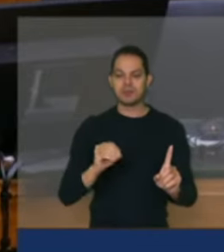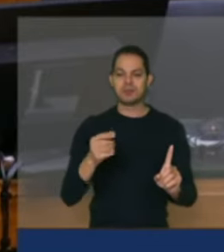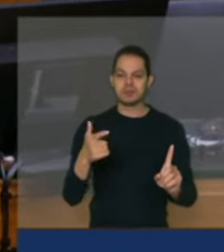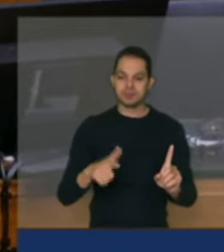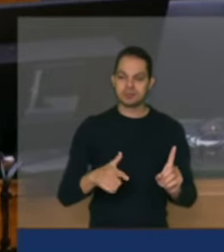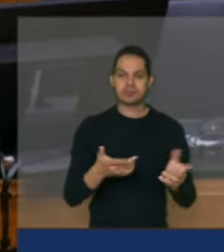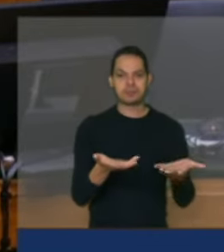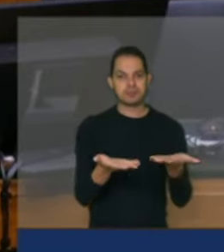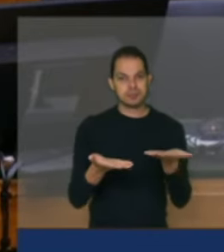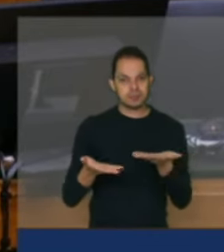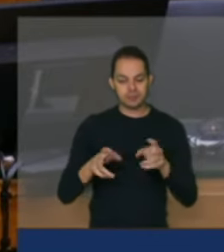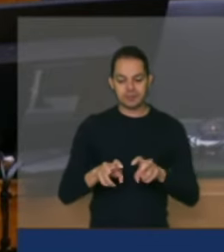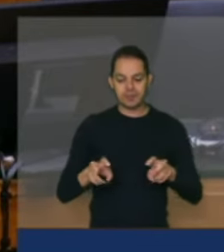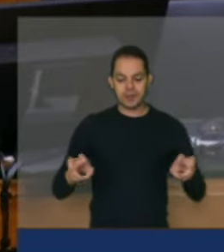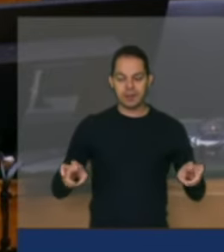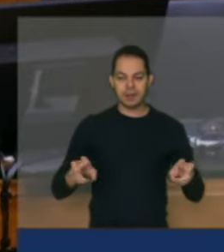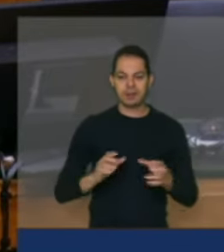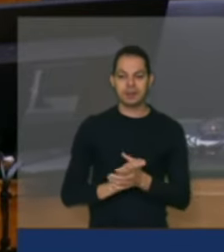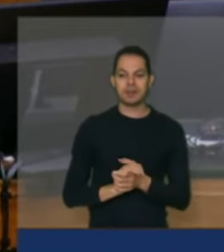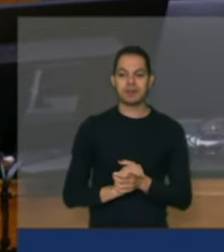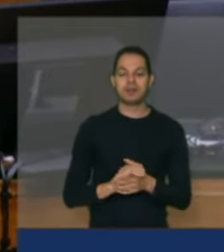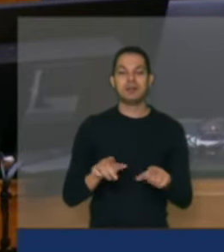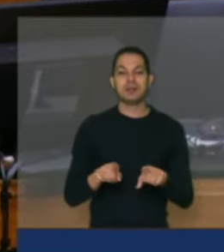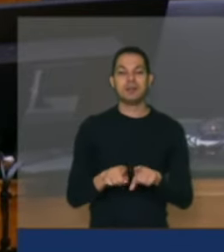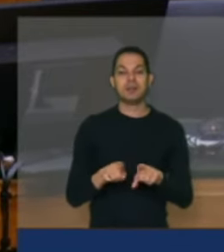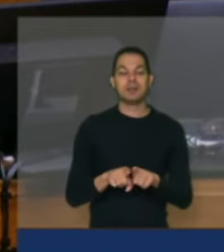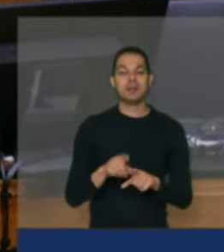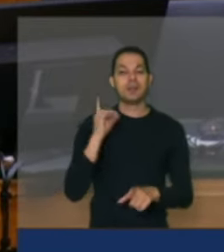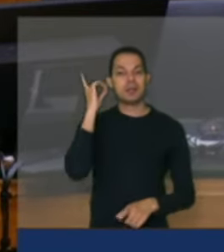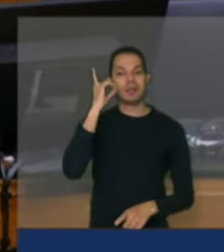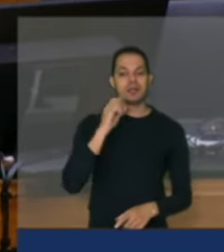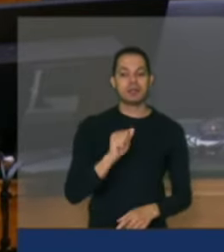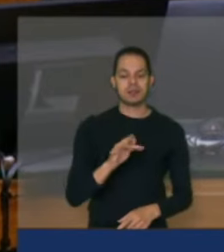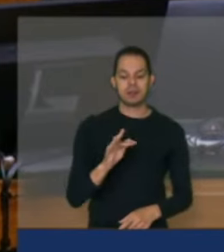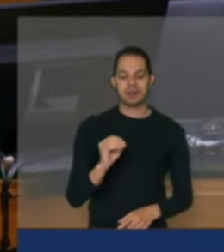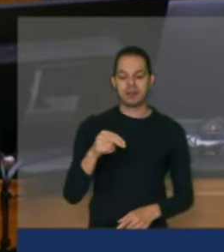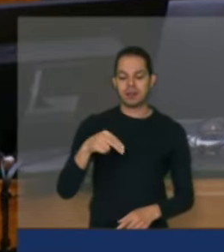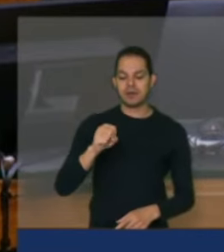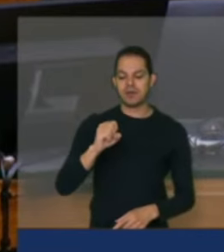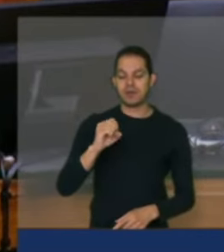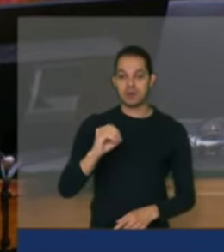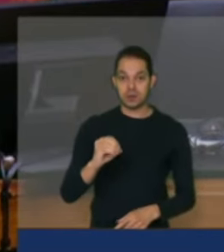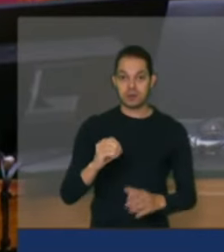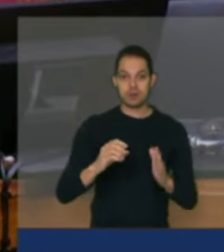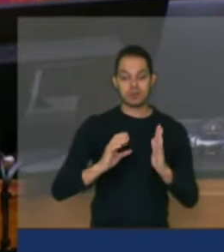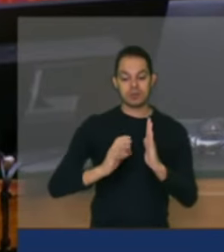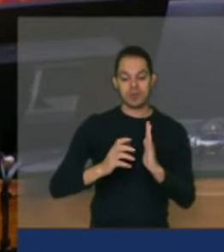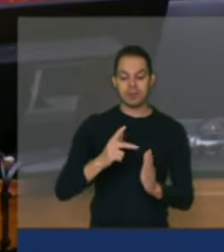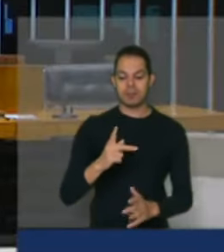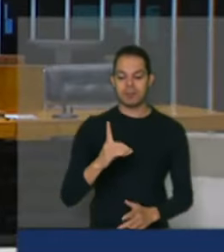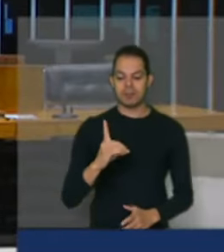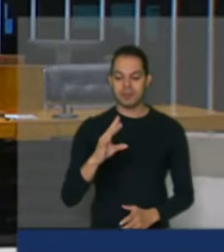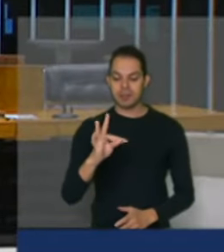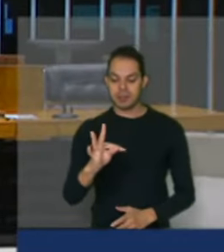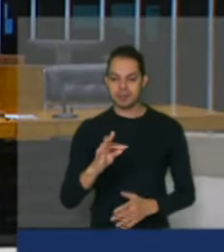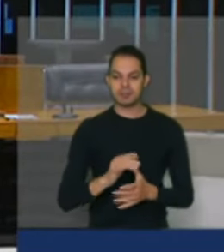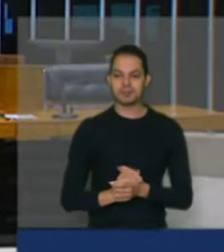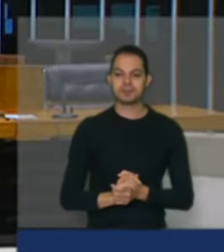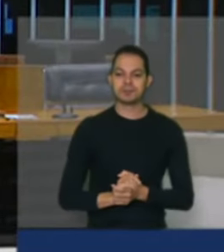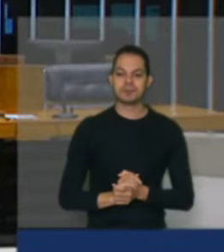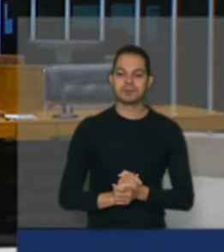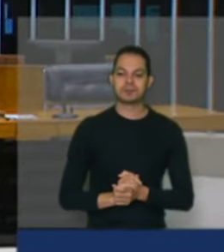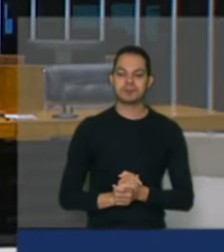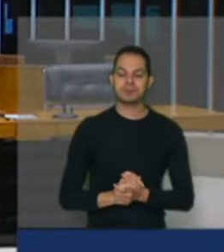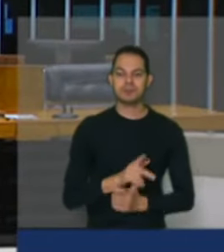mesa. Cumprimentar, passou aqui também o deputado Afonso Mota, do PDT. Antes de passar a presidência, de fato,